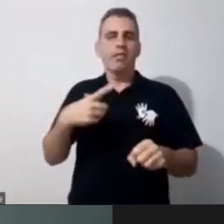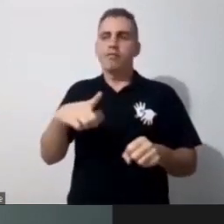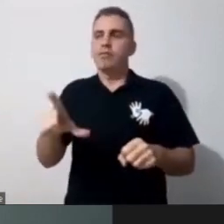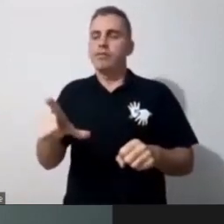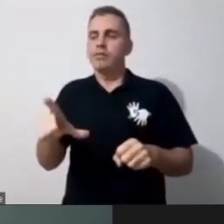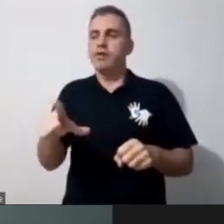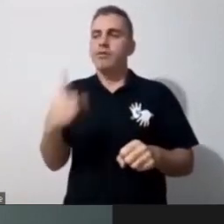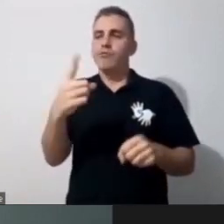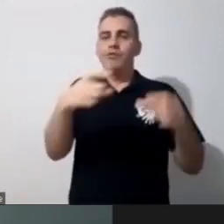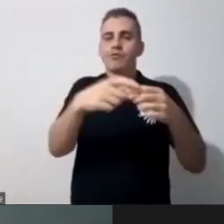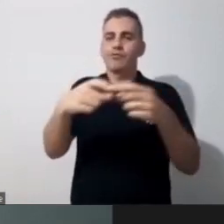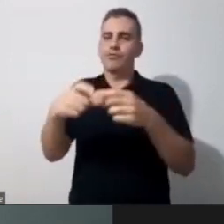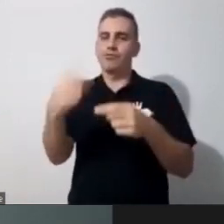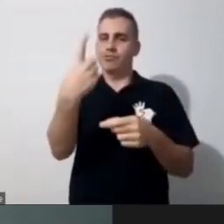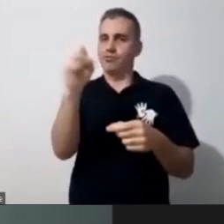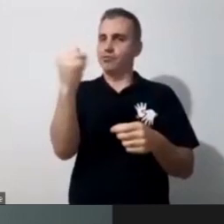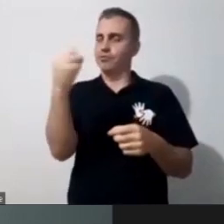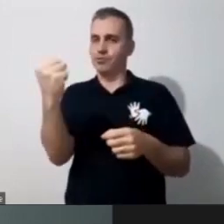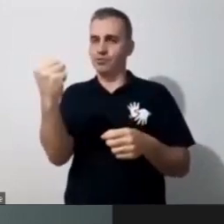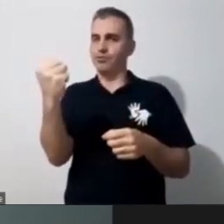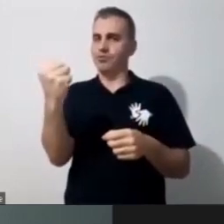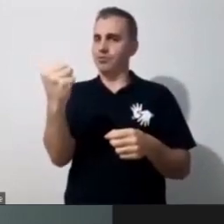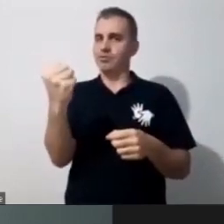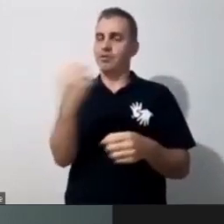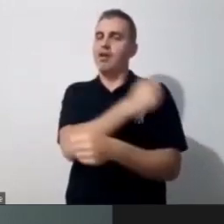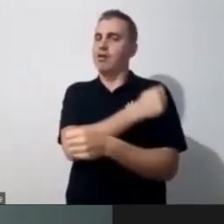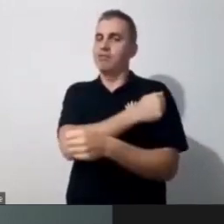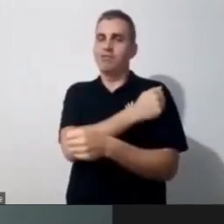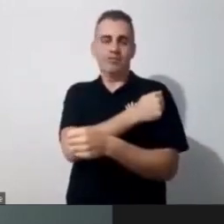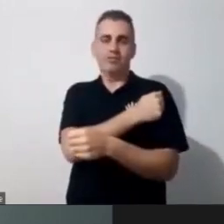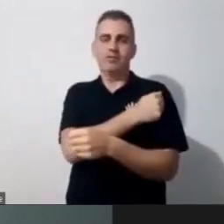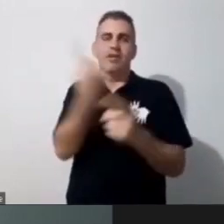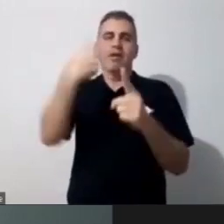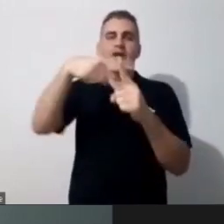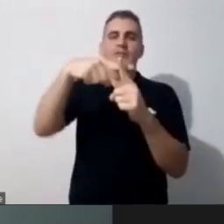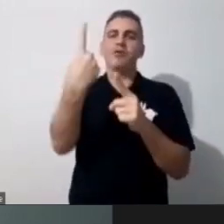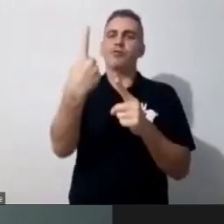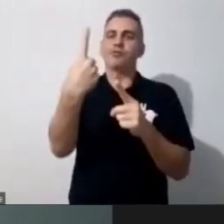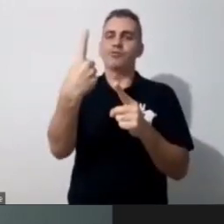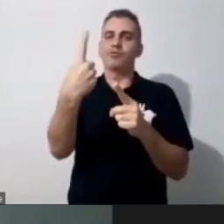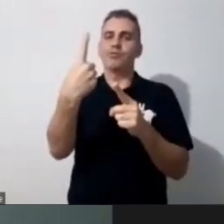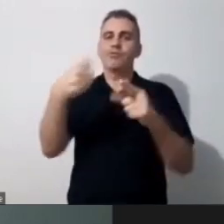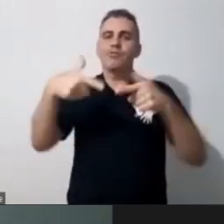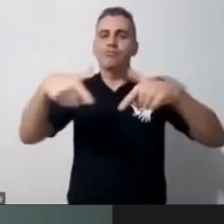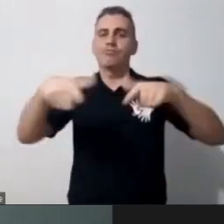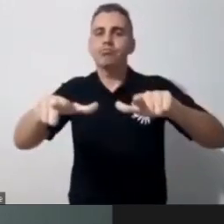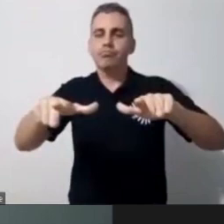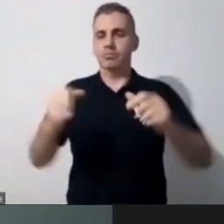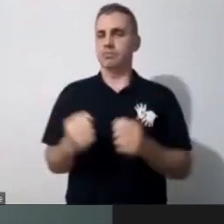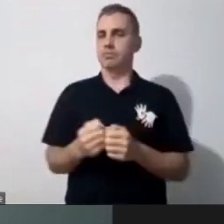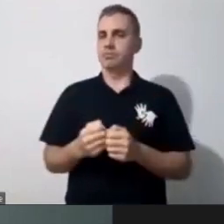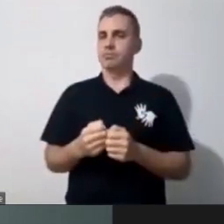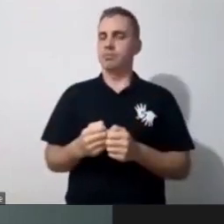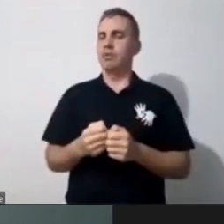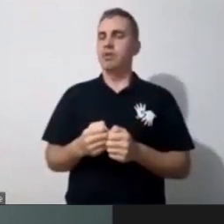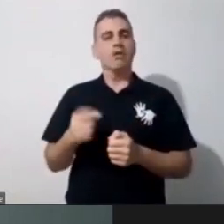alunos e mais um com diagnóstico, isso é inadmissível a gente ouvir isso ainda, né? Então, acho que isso é muito importante a gente também